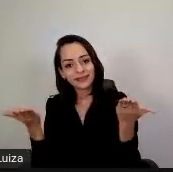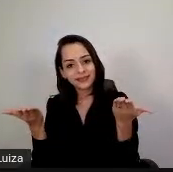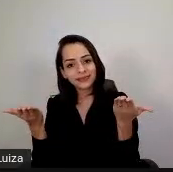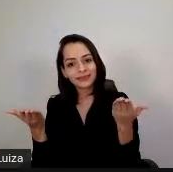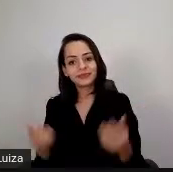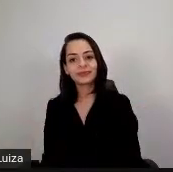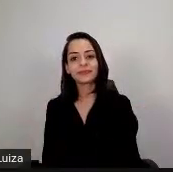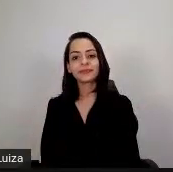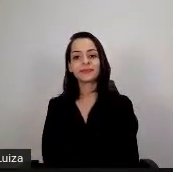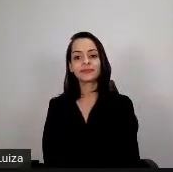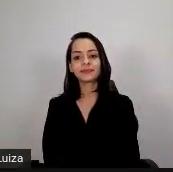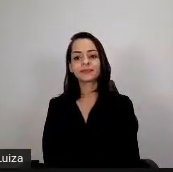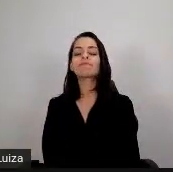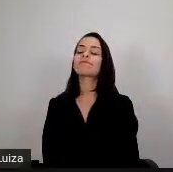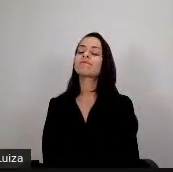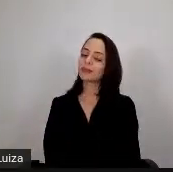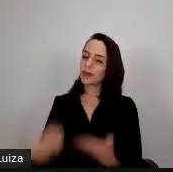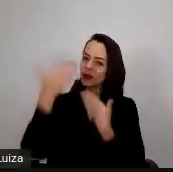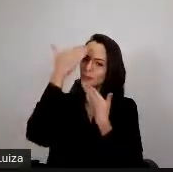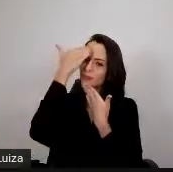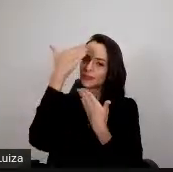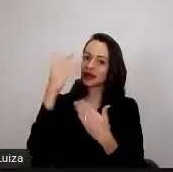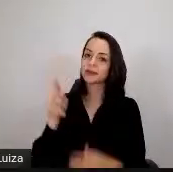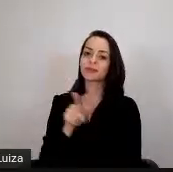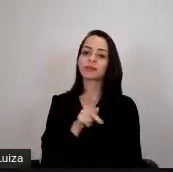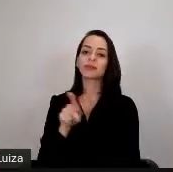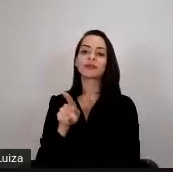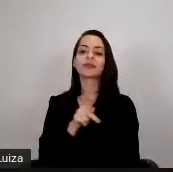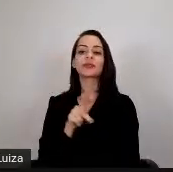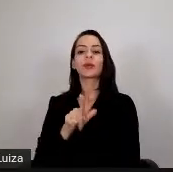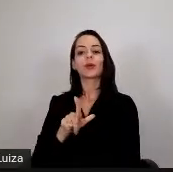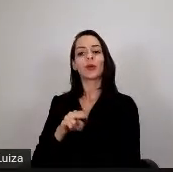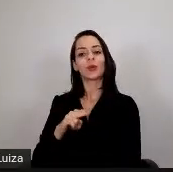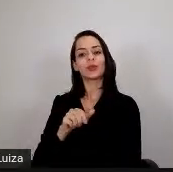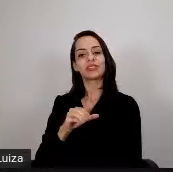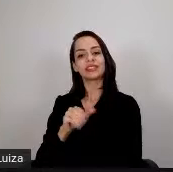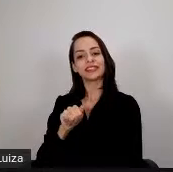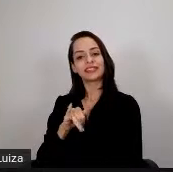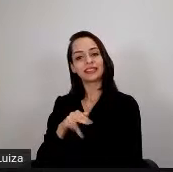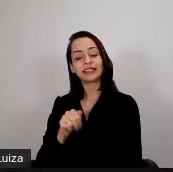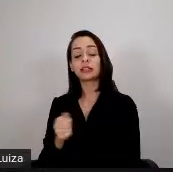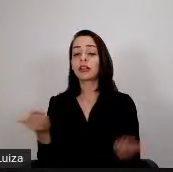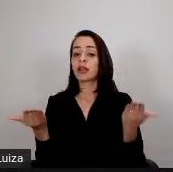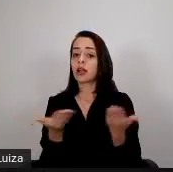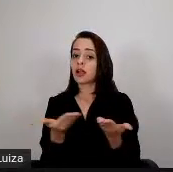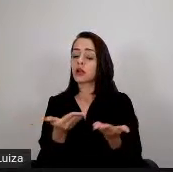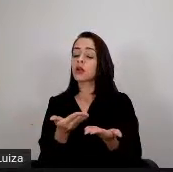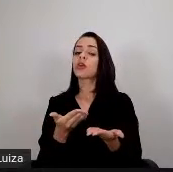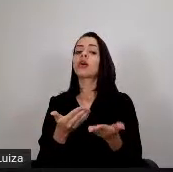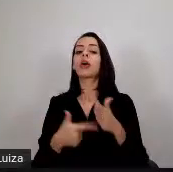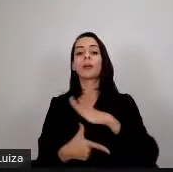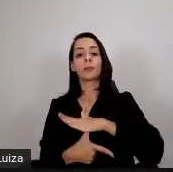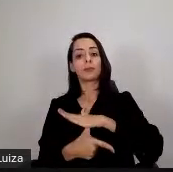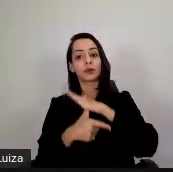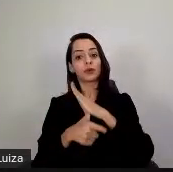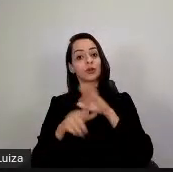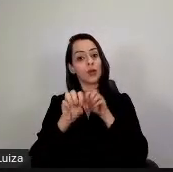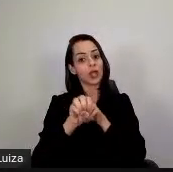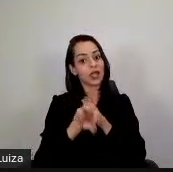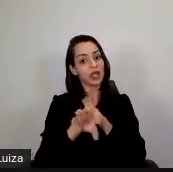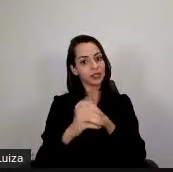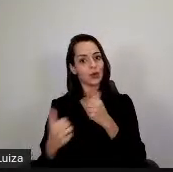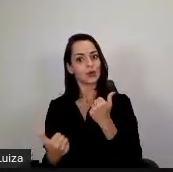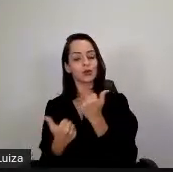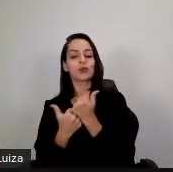Obrigado, professora Luciana. E, neste momento, passamos a palavra para o pró-reitor de ensino substituto, professor Wallace Jardim.